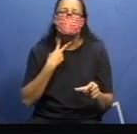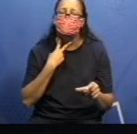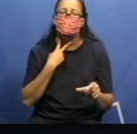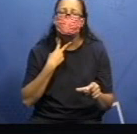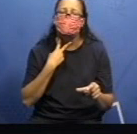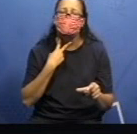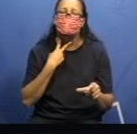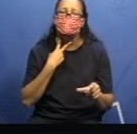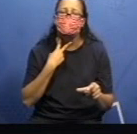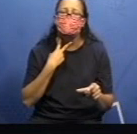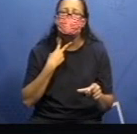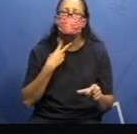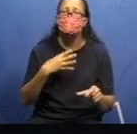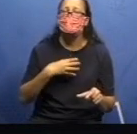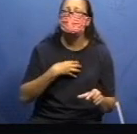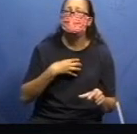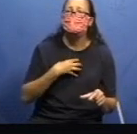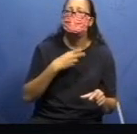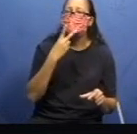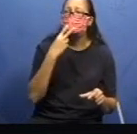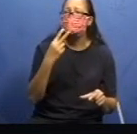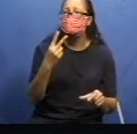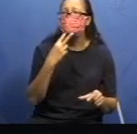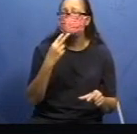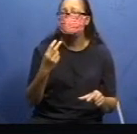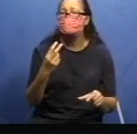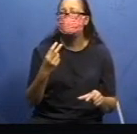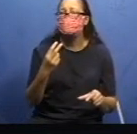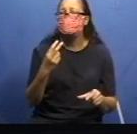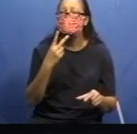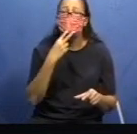cores. Então, tem que ser cores sempre diferentes.